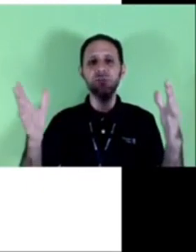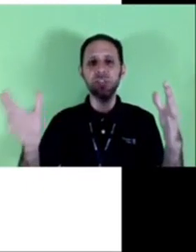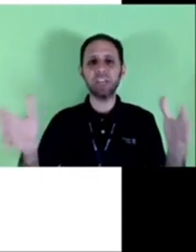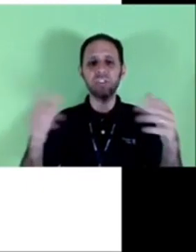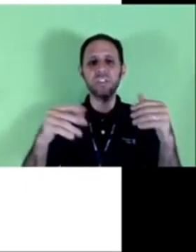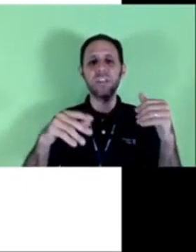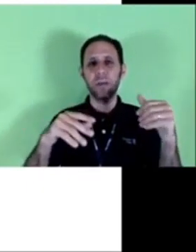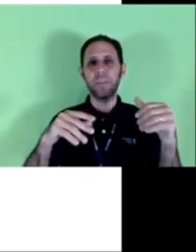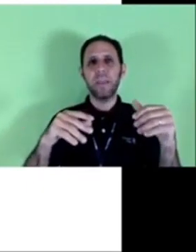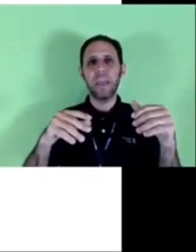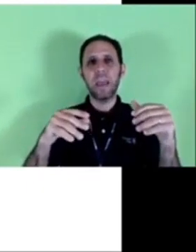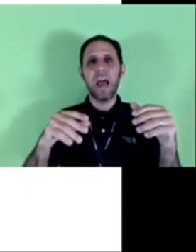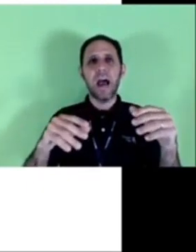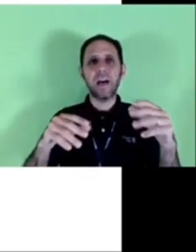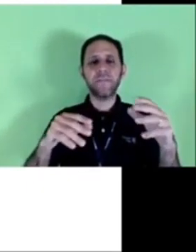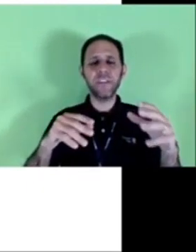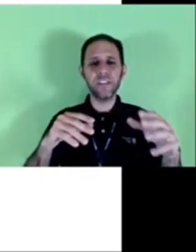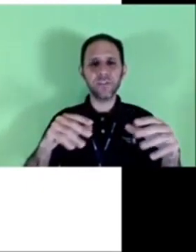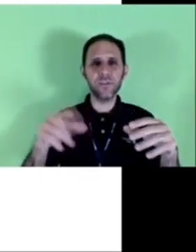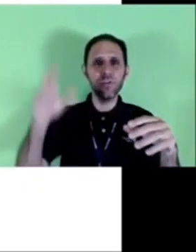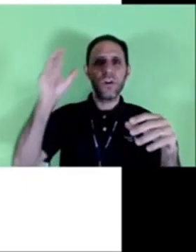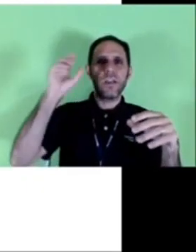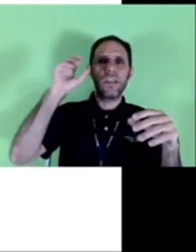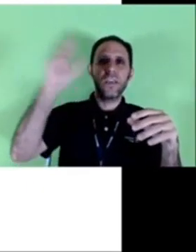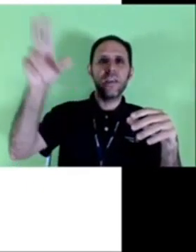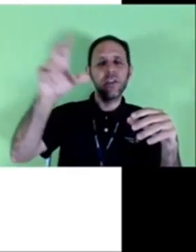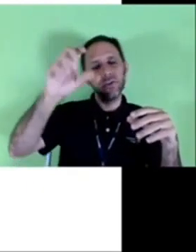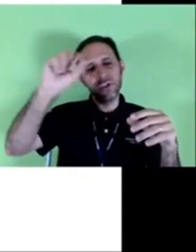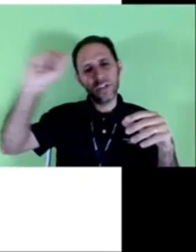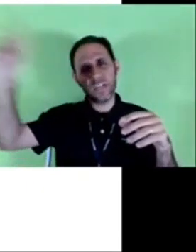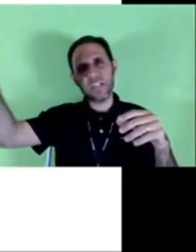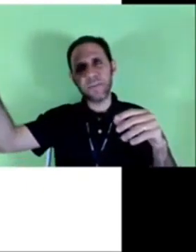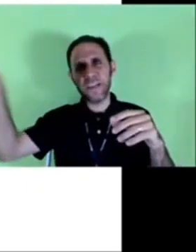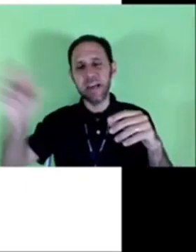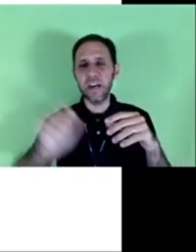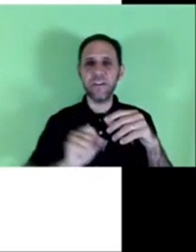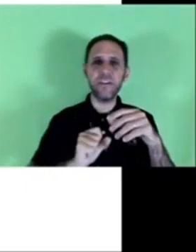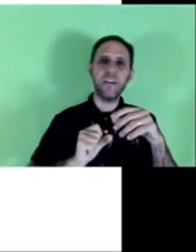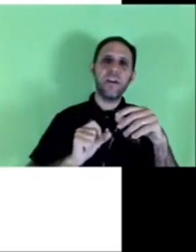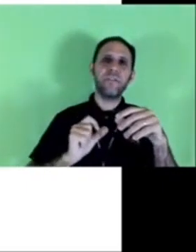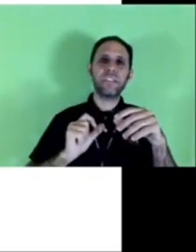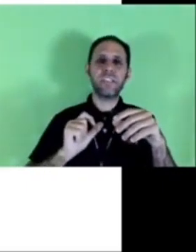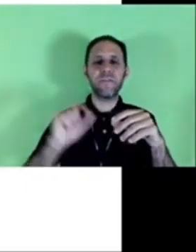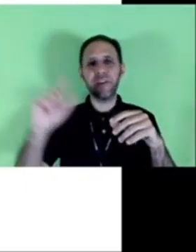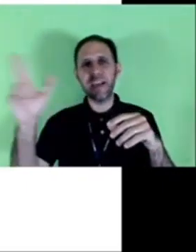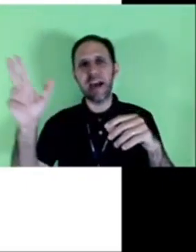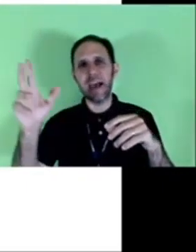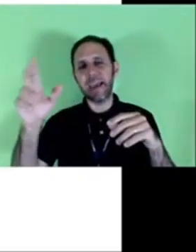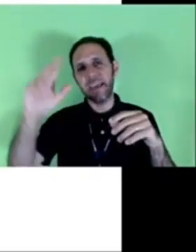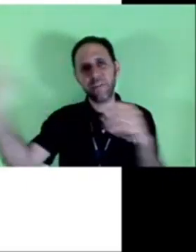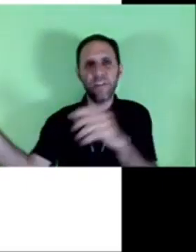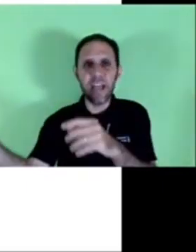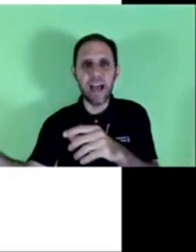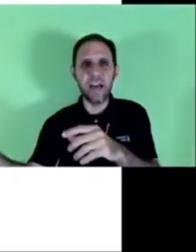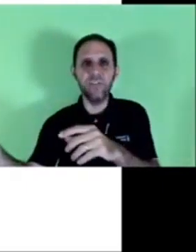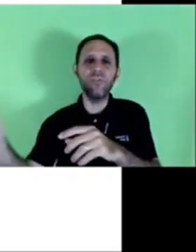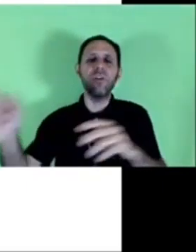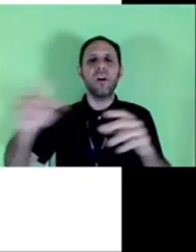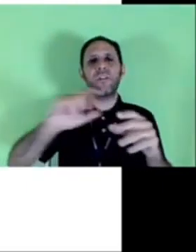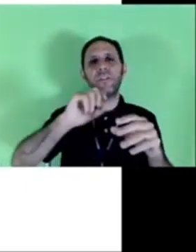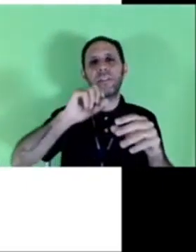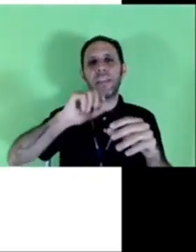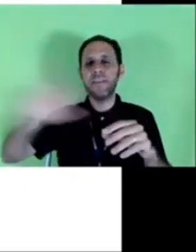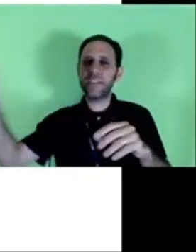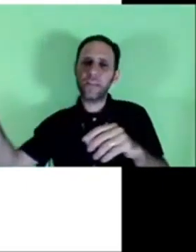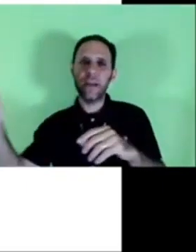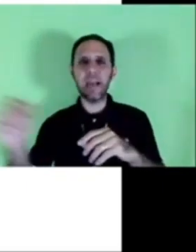acontecem no dia a dia aviso que no dia de amanhã vai ser feriado que é feriado